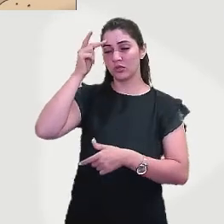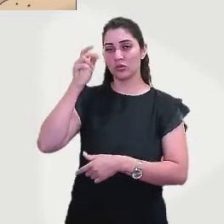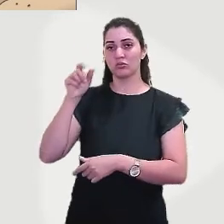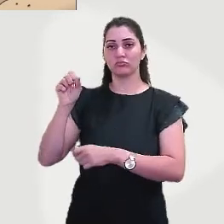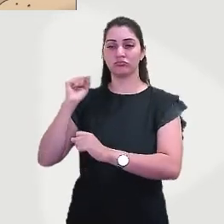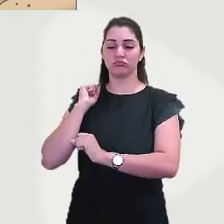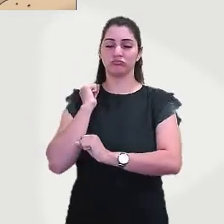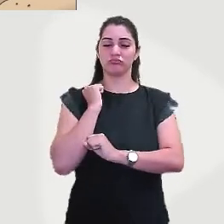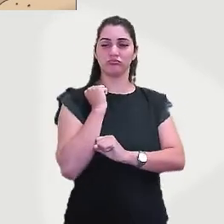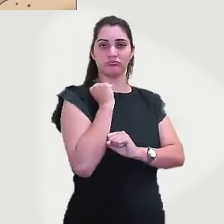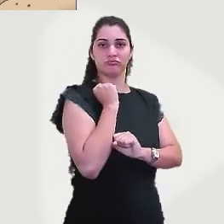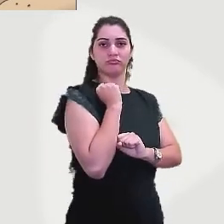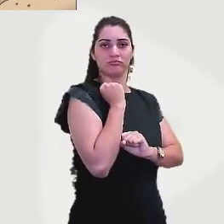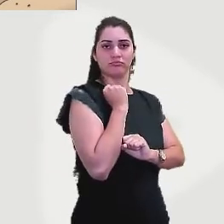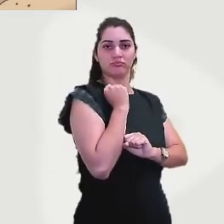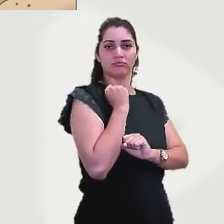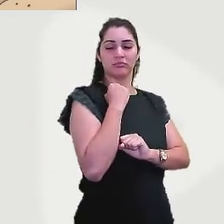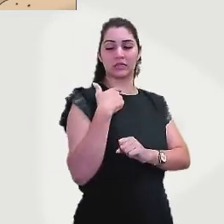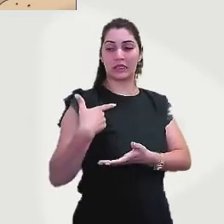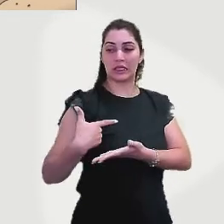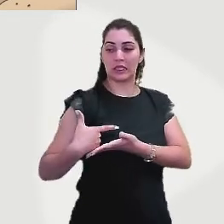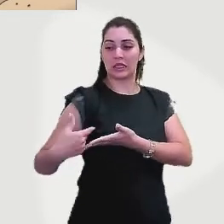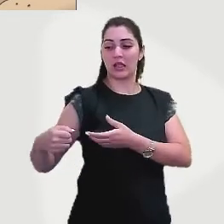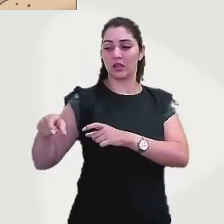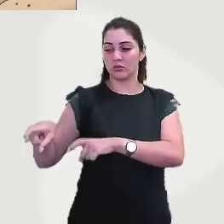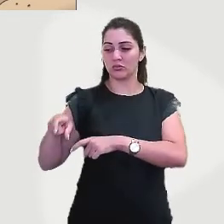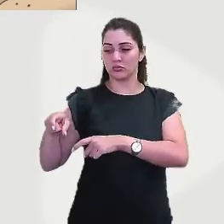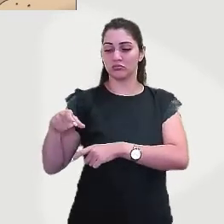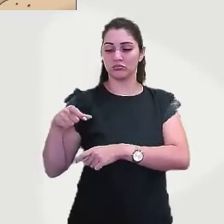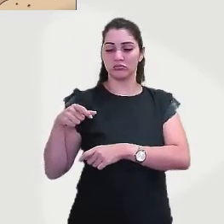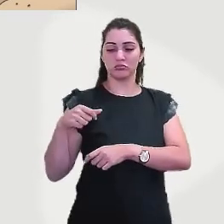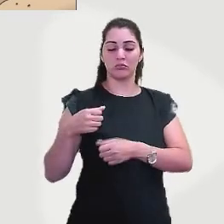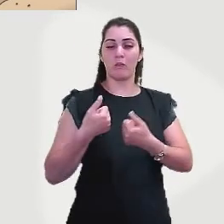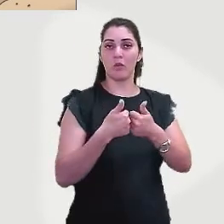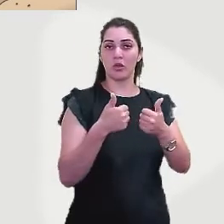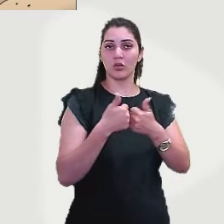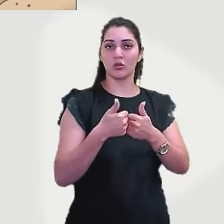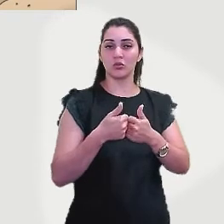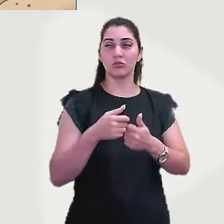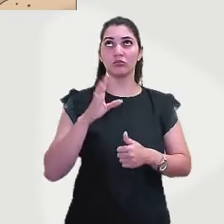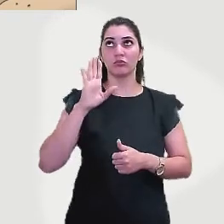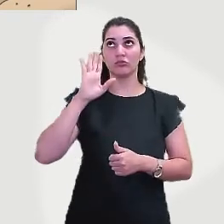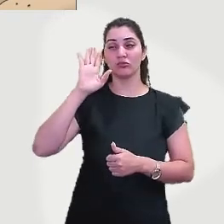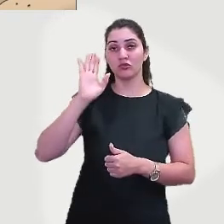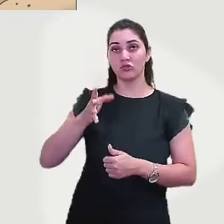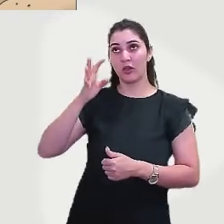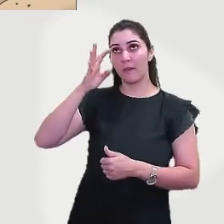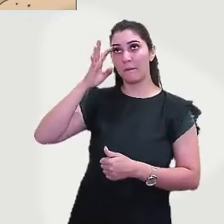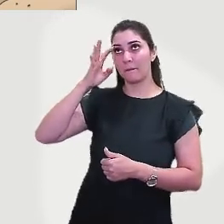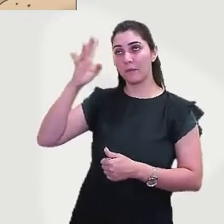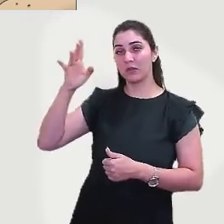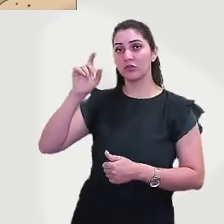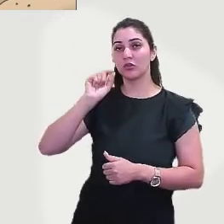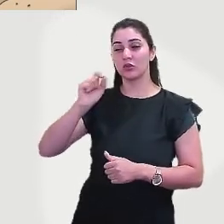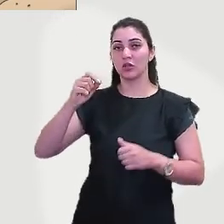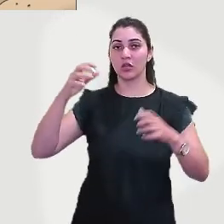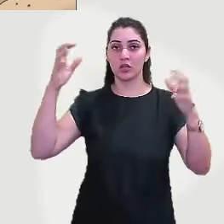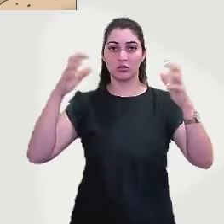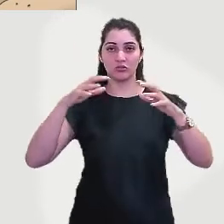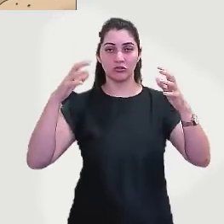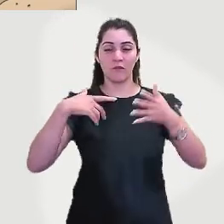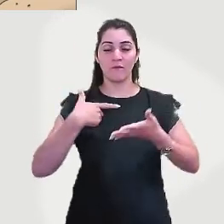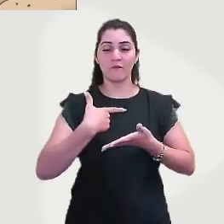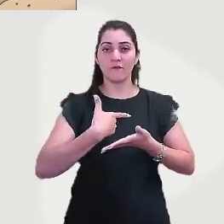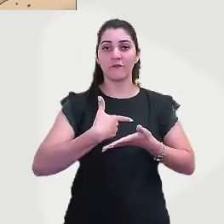em direção a... pegando ônibus para a capital e já imaginando a chuva, fugindo da